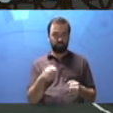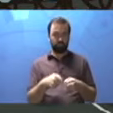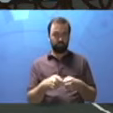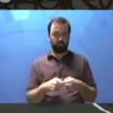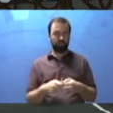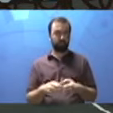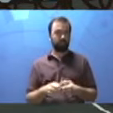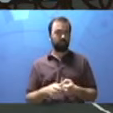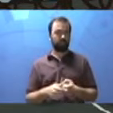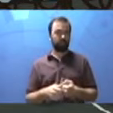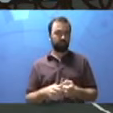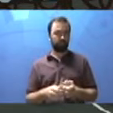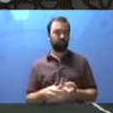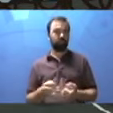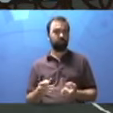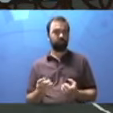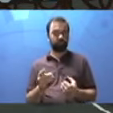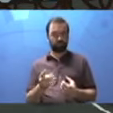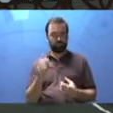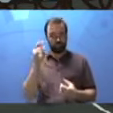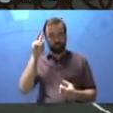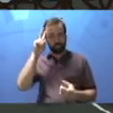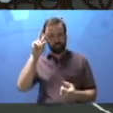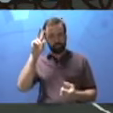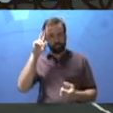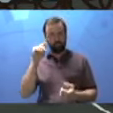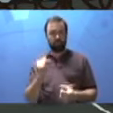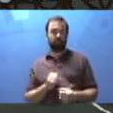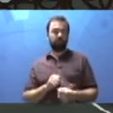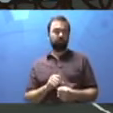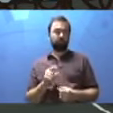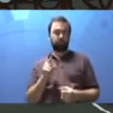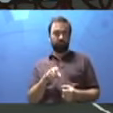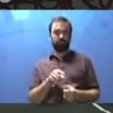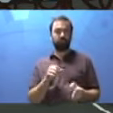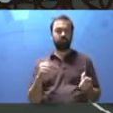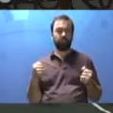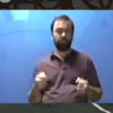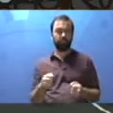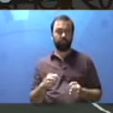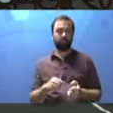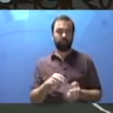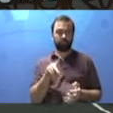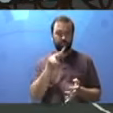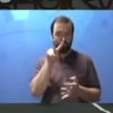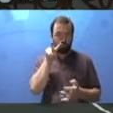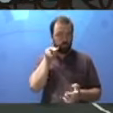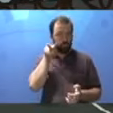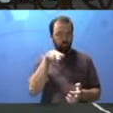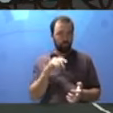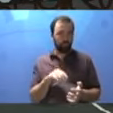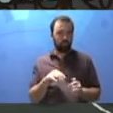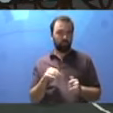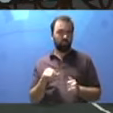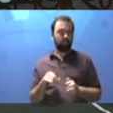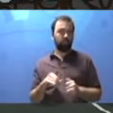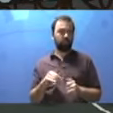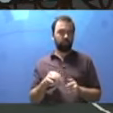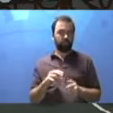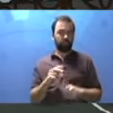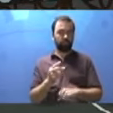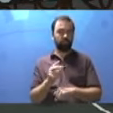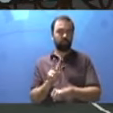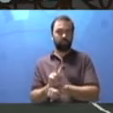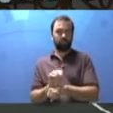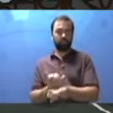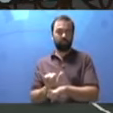Completaram? Se não completou, lembra que vocês podem ir lá no YouTube, pegar a aula de volta e rever